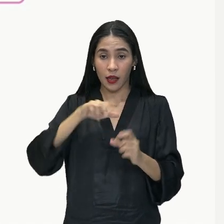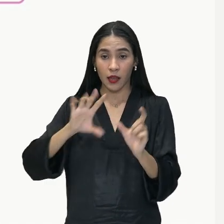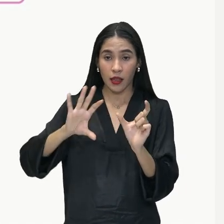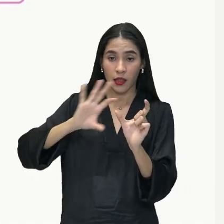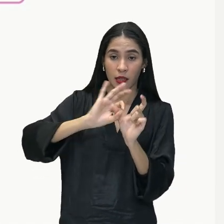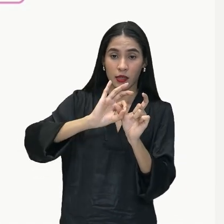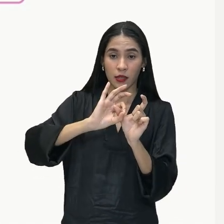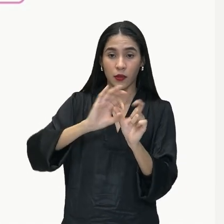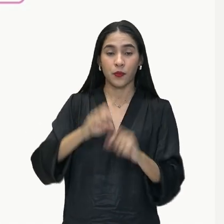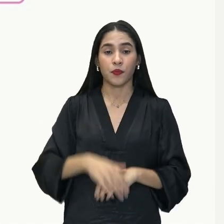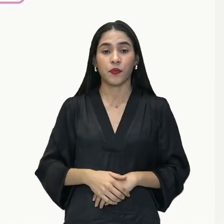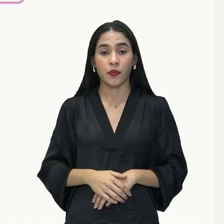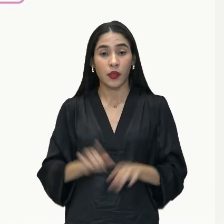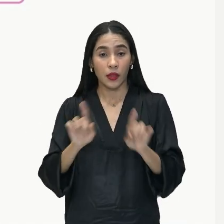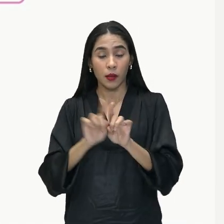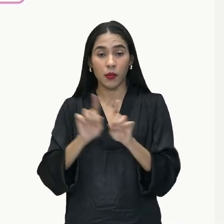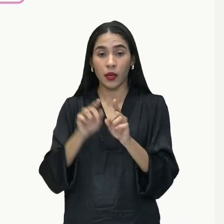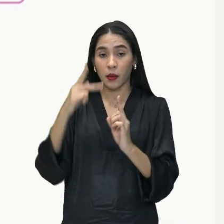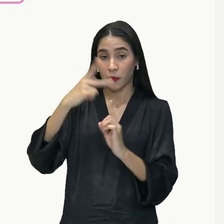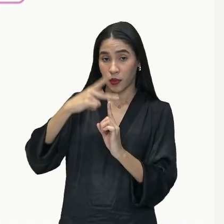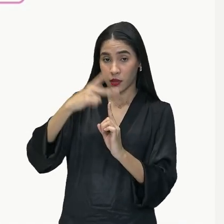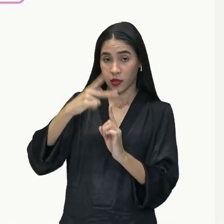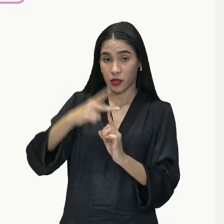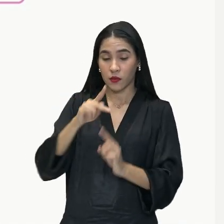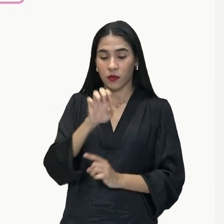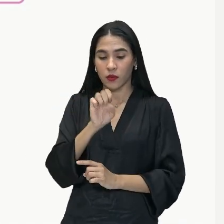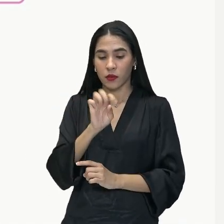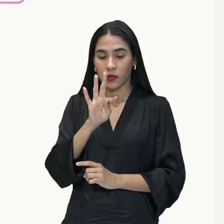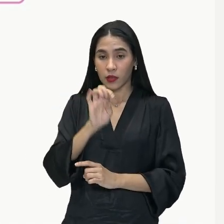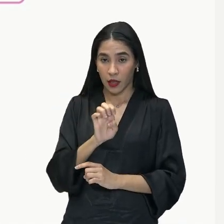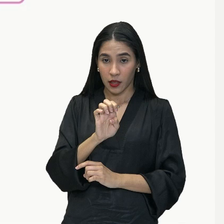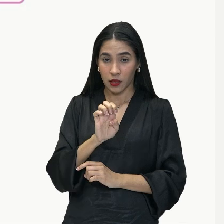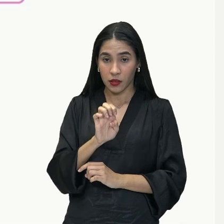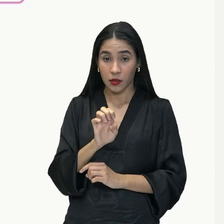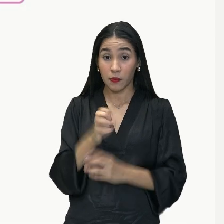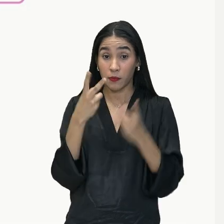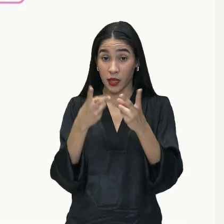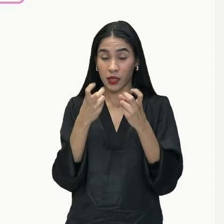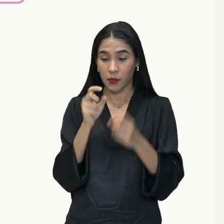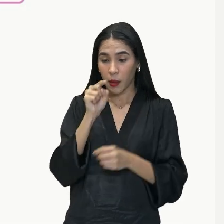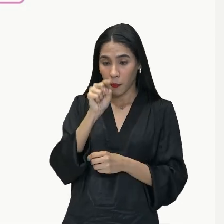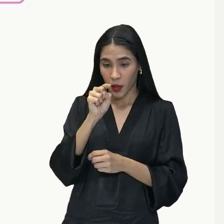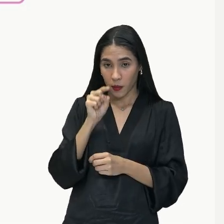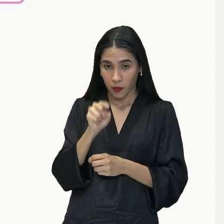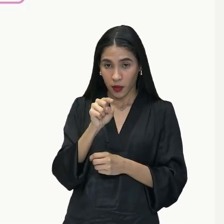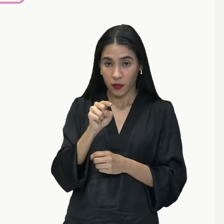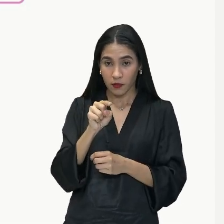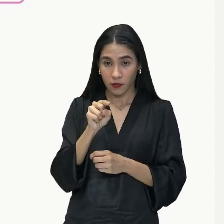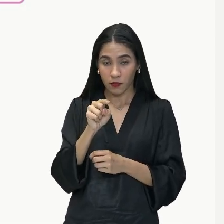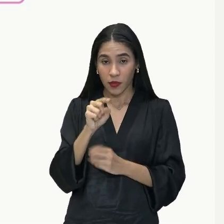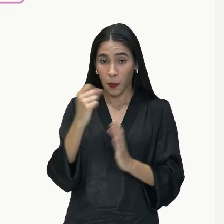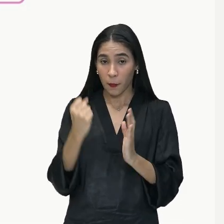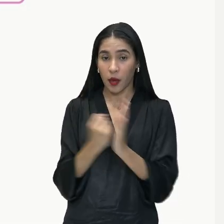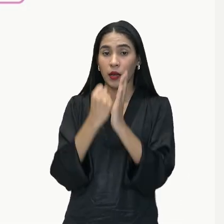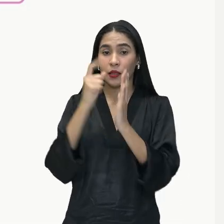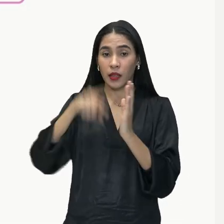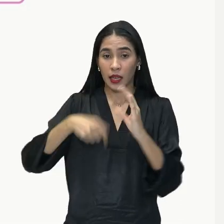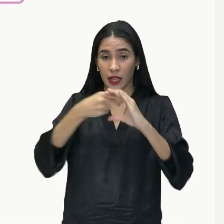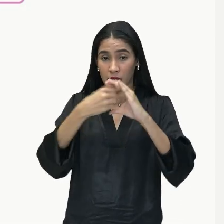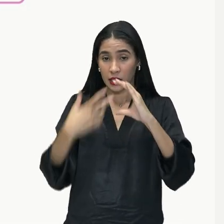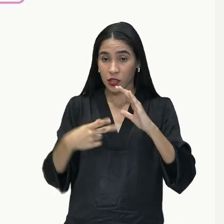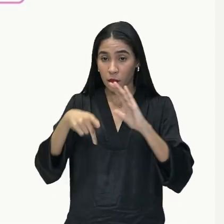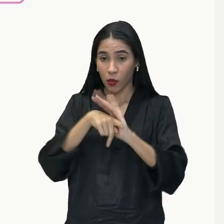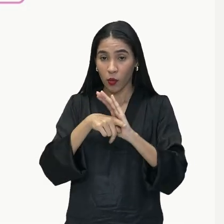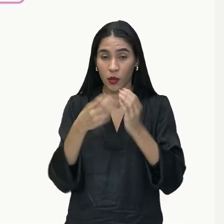é, e o predicativo, esse pronome, este, ok? E olha os dois pontos, marcando aí uma das características desse tipo de oração,